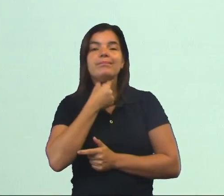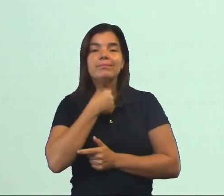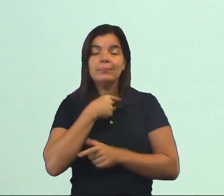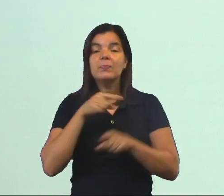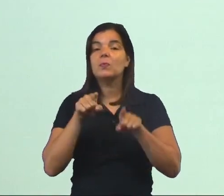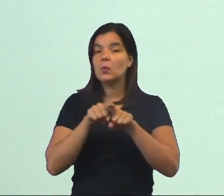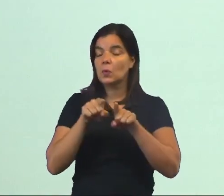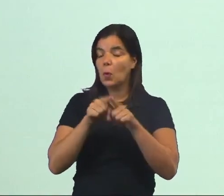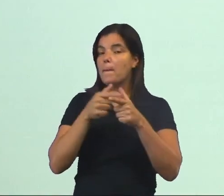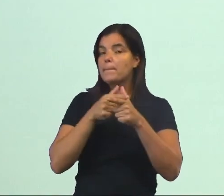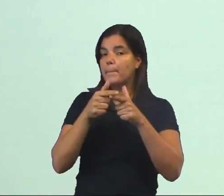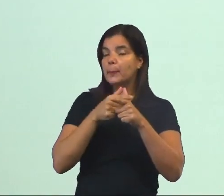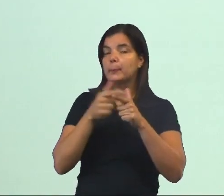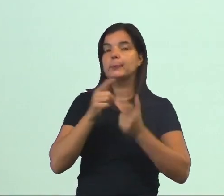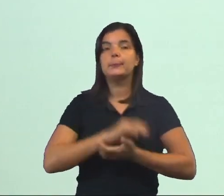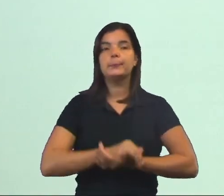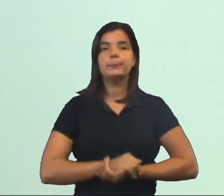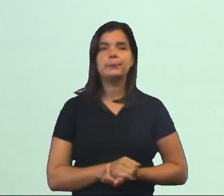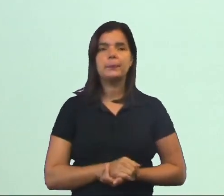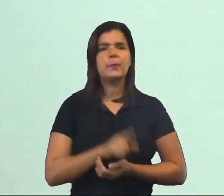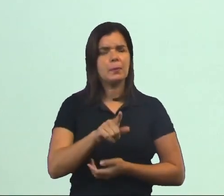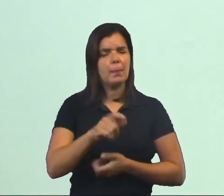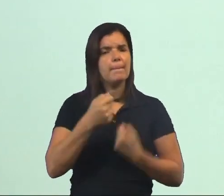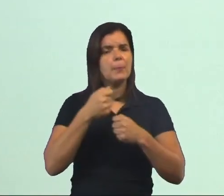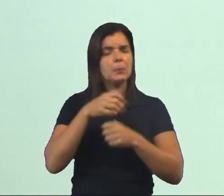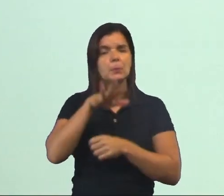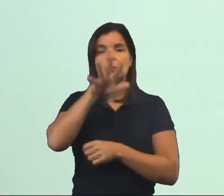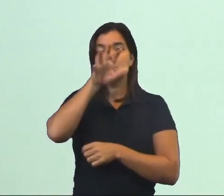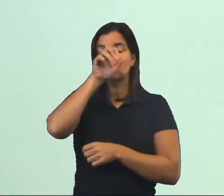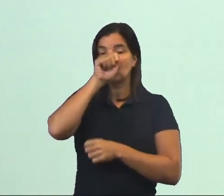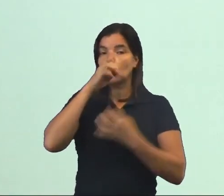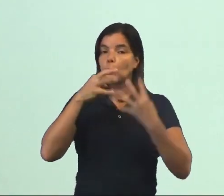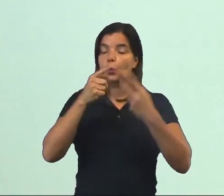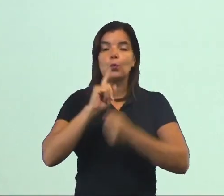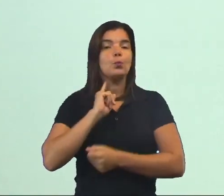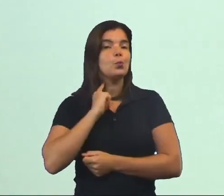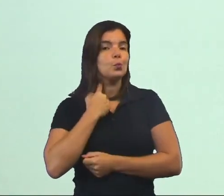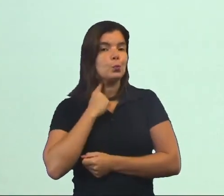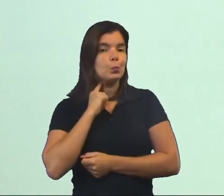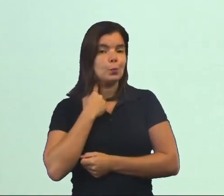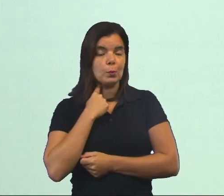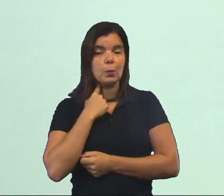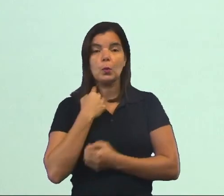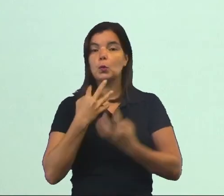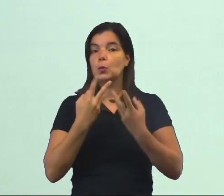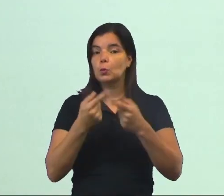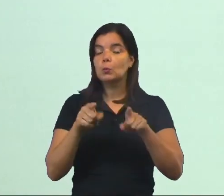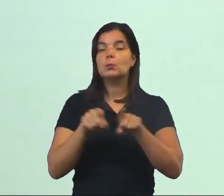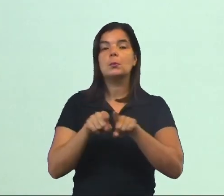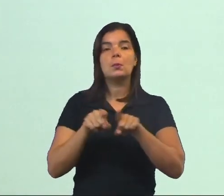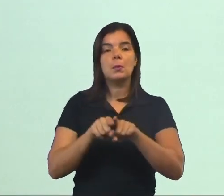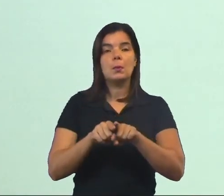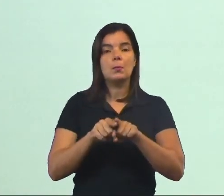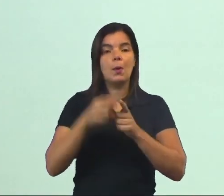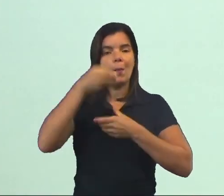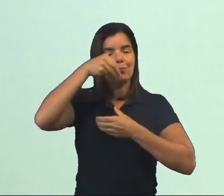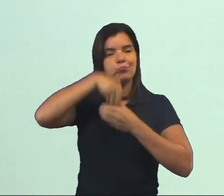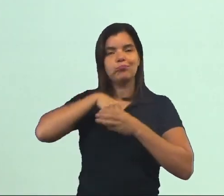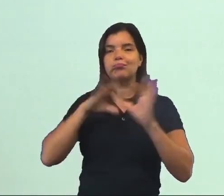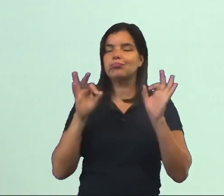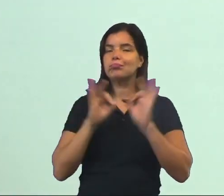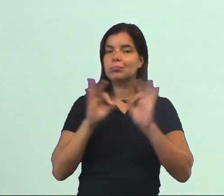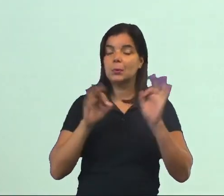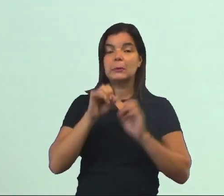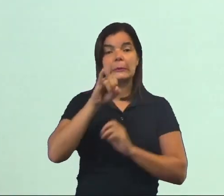Você danifica os órgãos da garganta. Porque você respira tudo que está poluído. Todo ar que vem, ele não é filtrado. Então, é